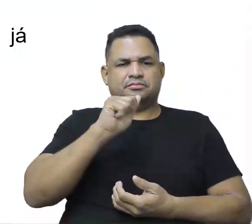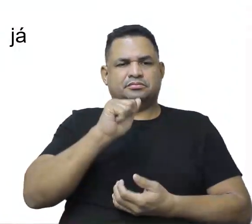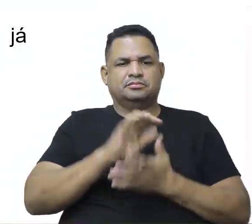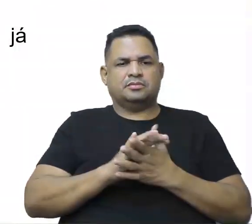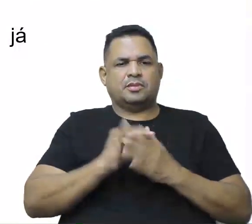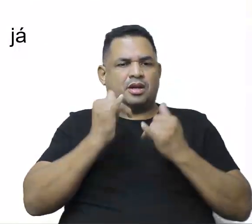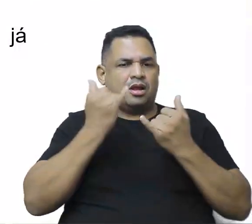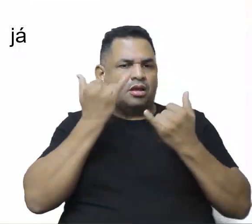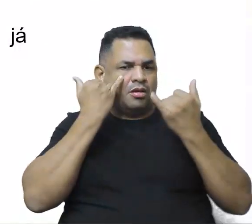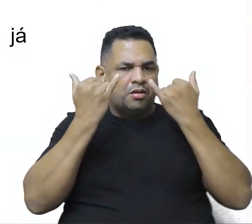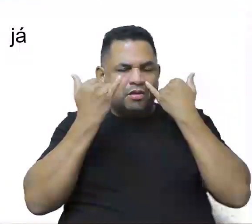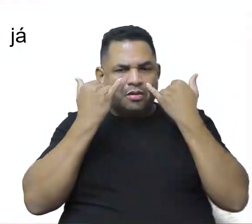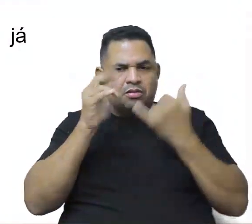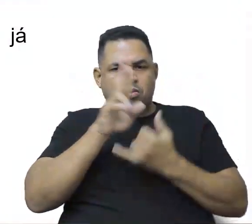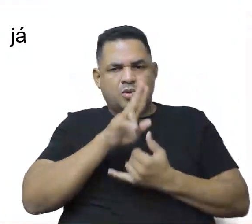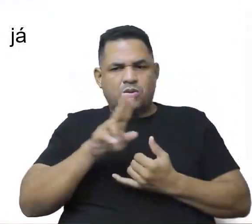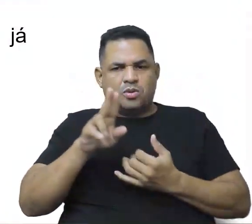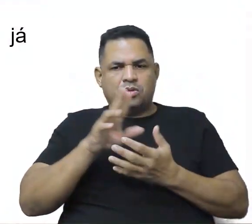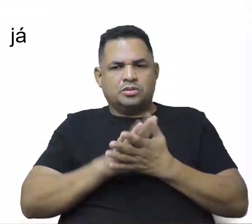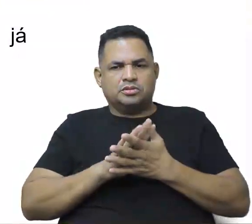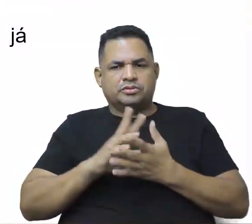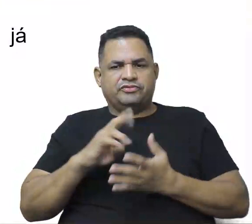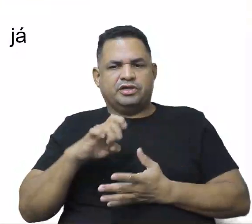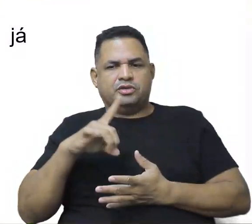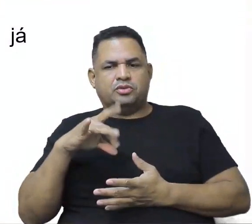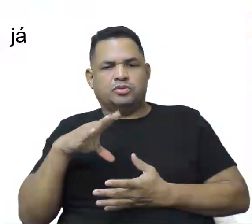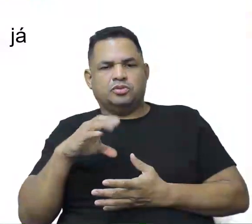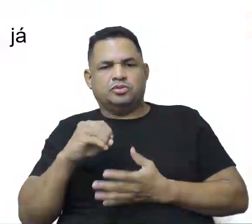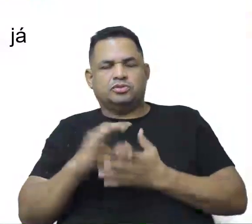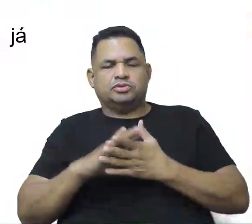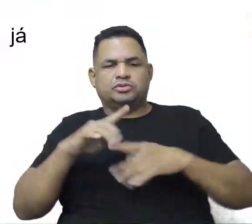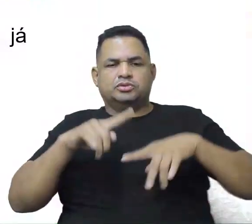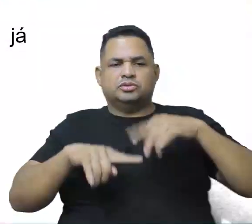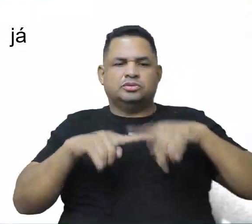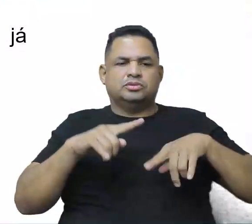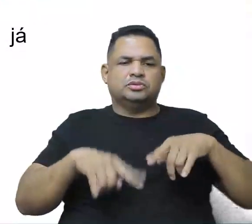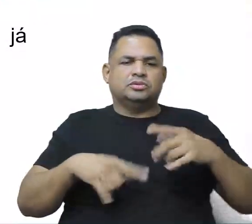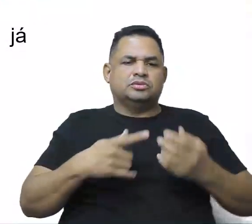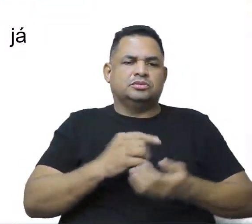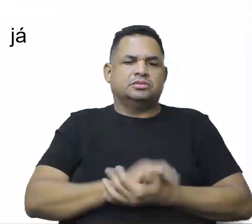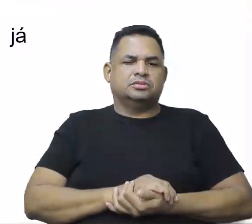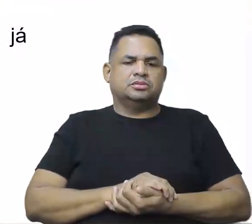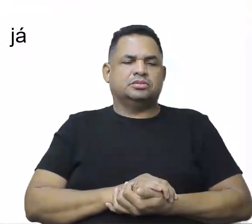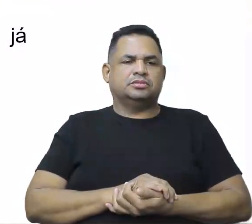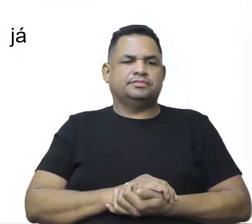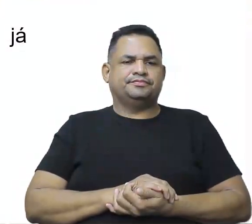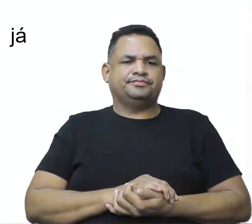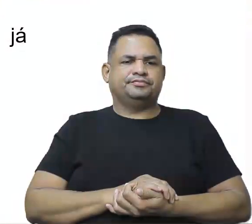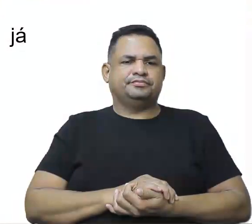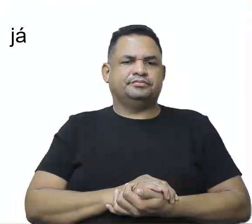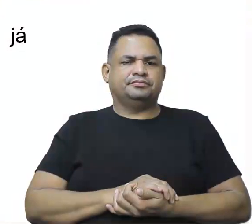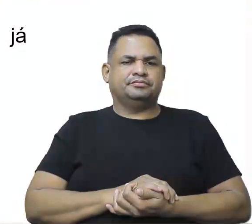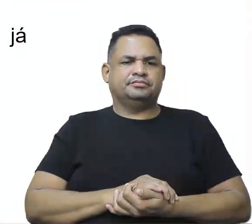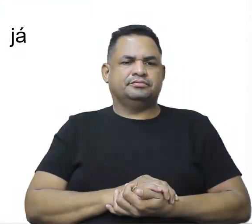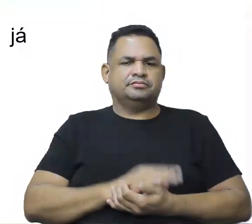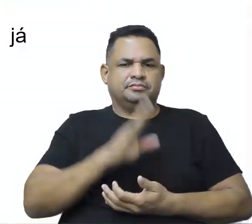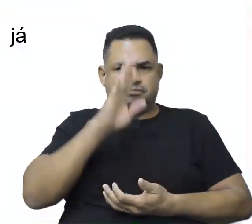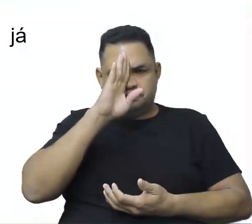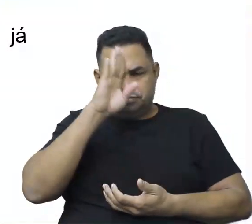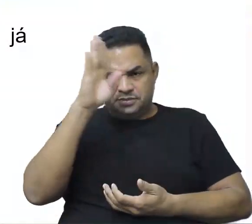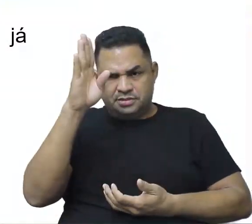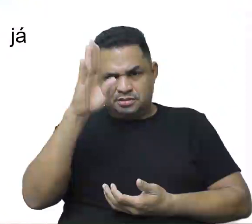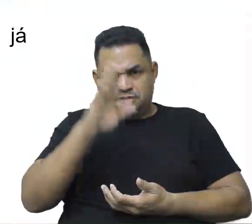informar os consumidores acerca das virtudes dos produtos. Então, a principal